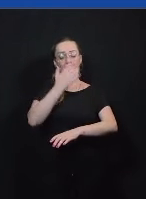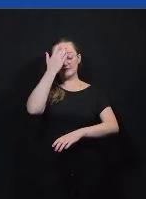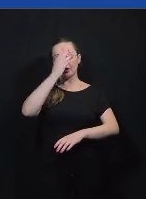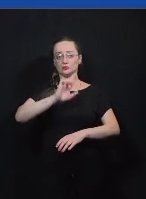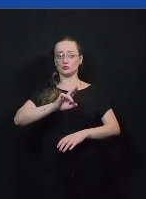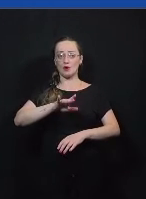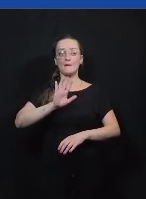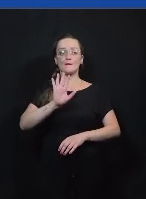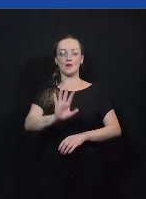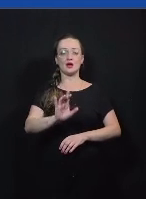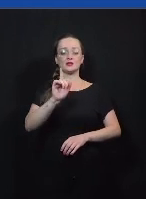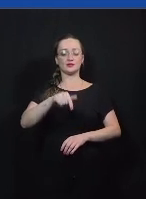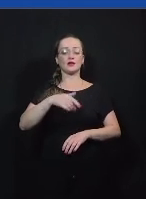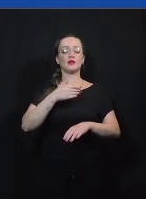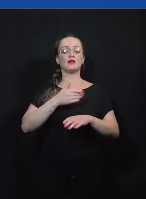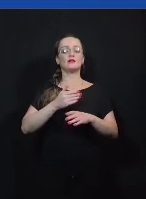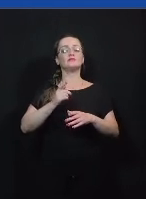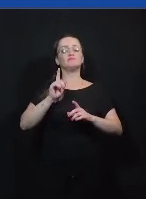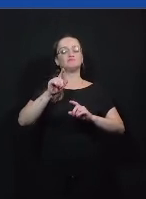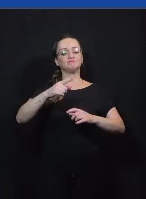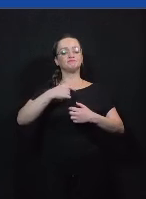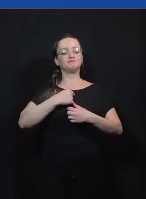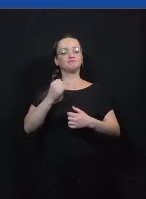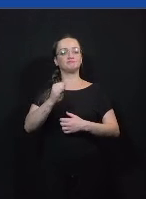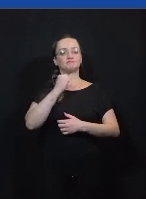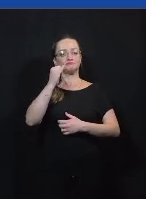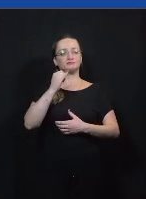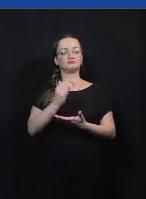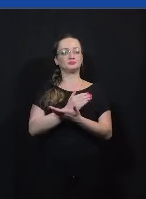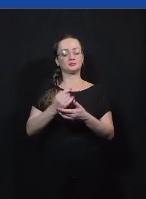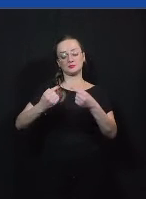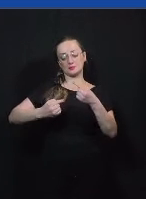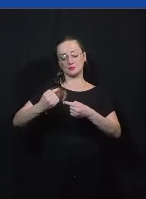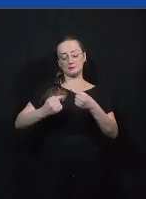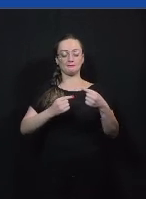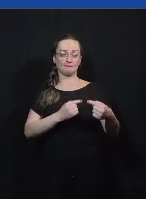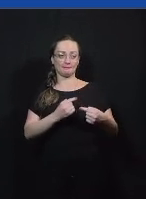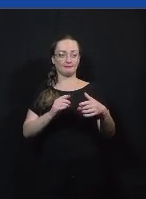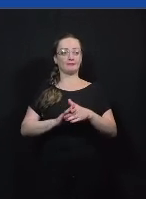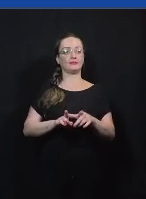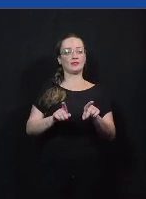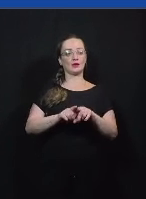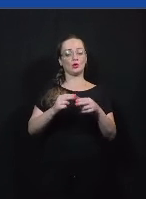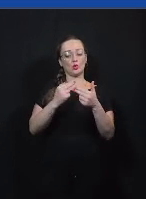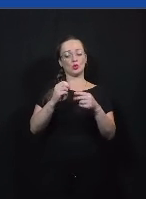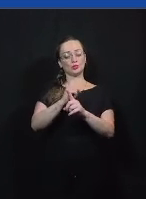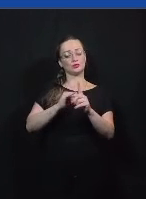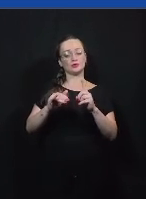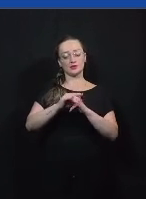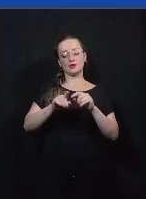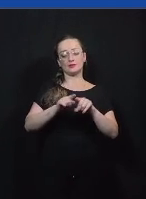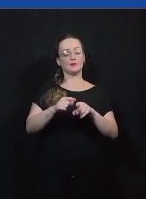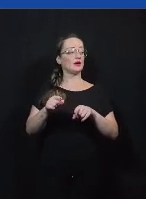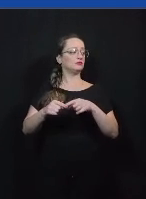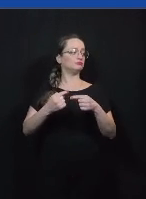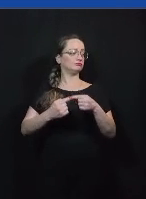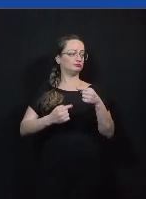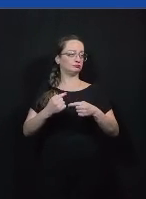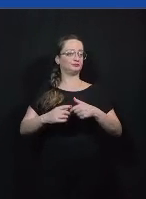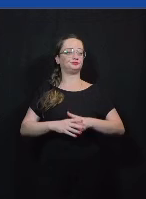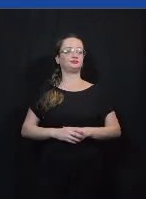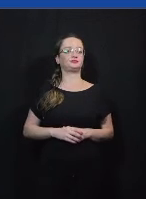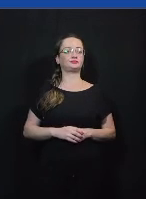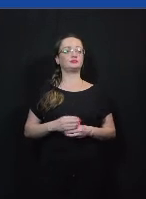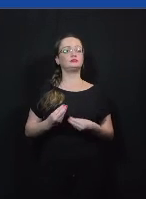mas esse é um divisor de águas para discutir política para discutir questões sociais para debate então quando